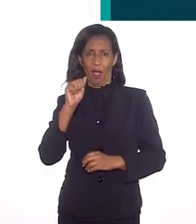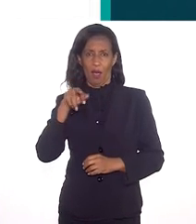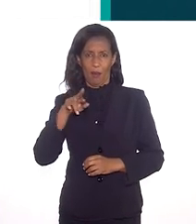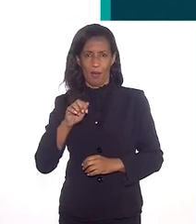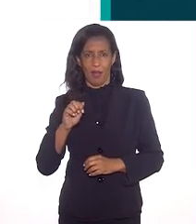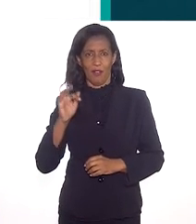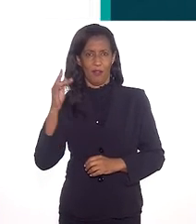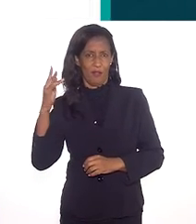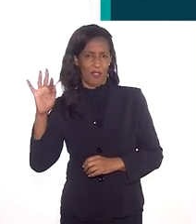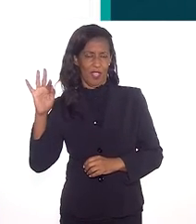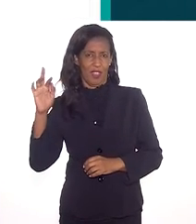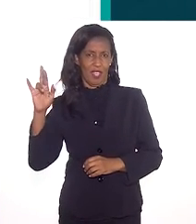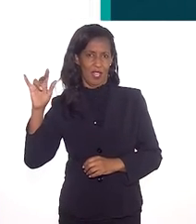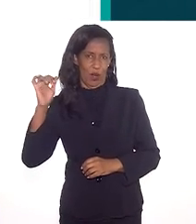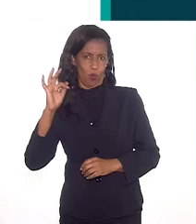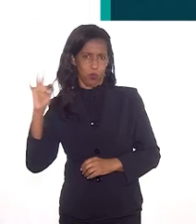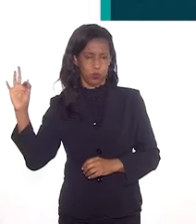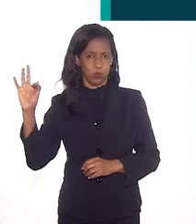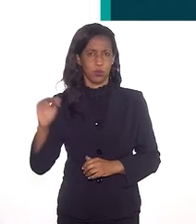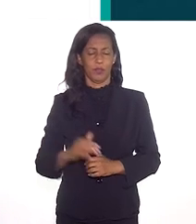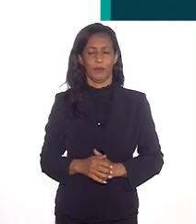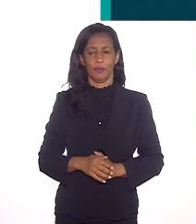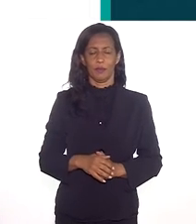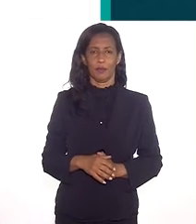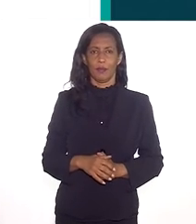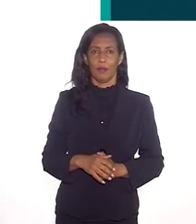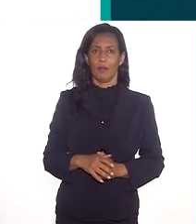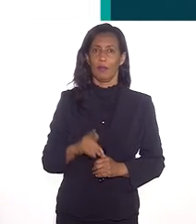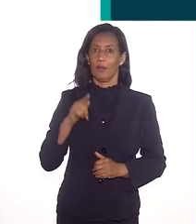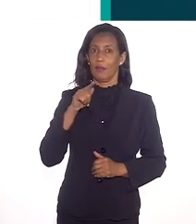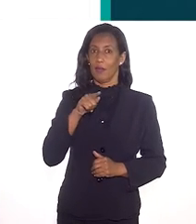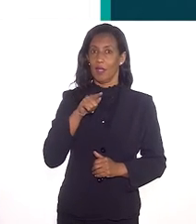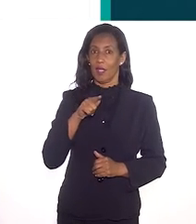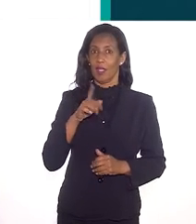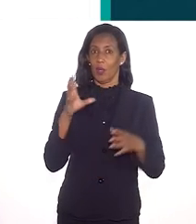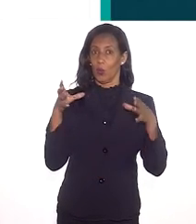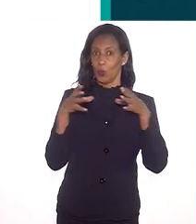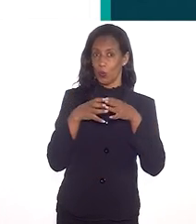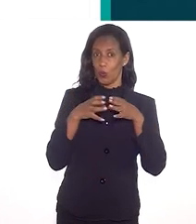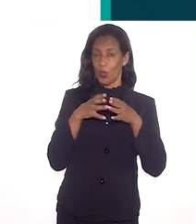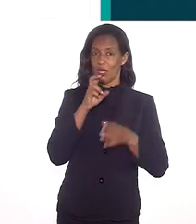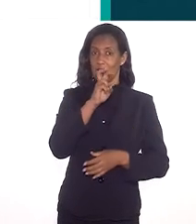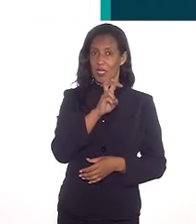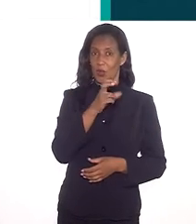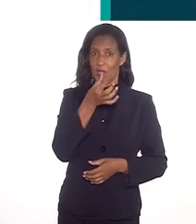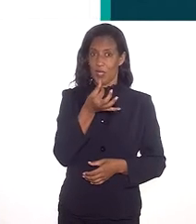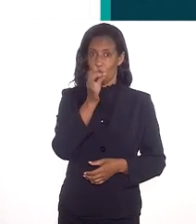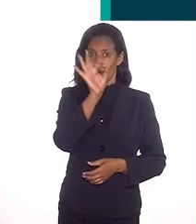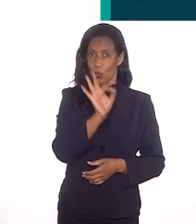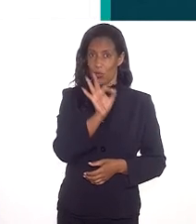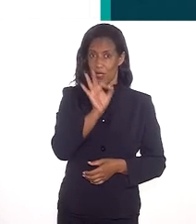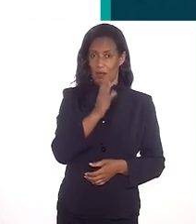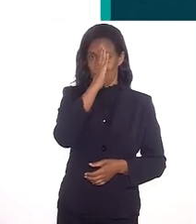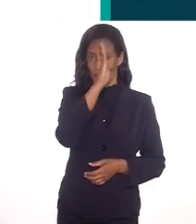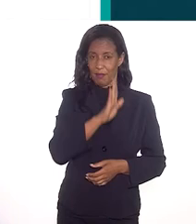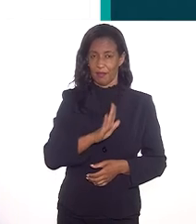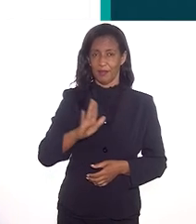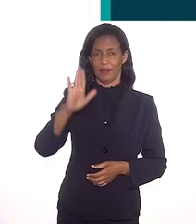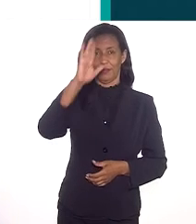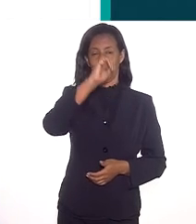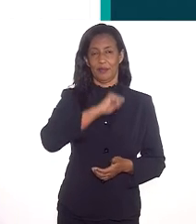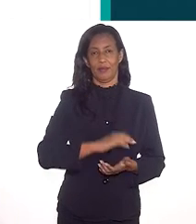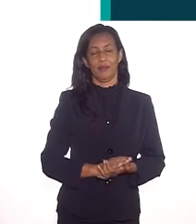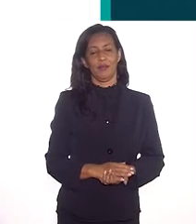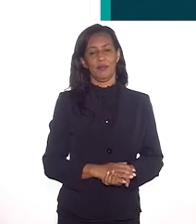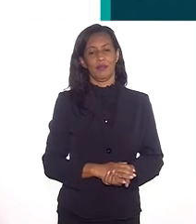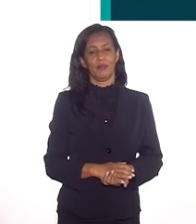Apesar também de ter uma pequena melhora nos últimos anos, essa população que somos, são 56%